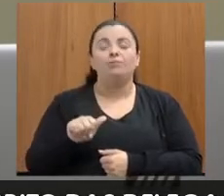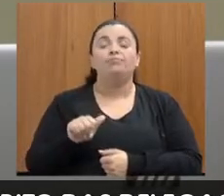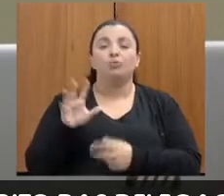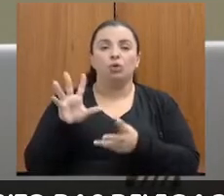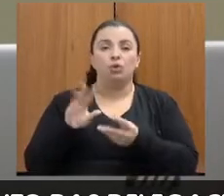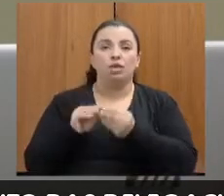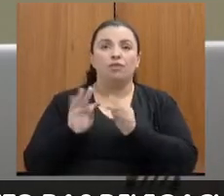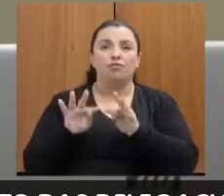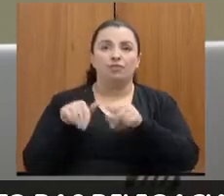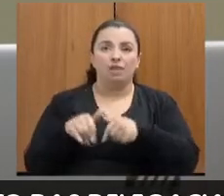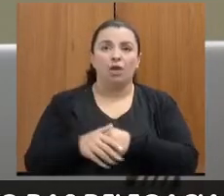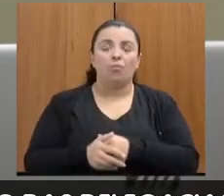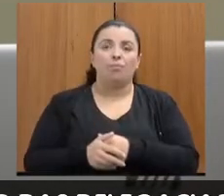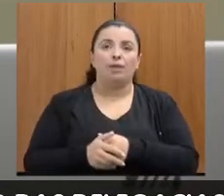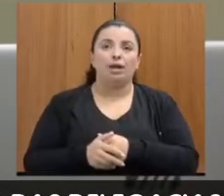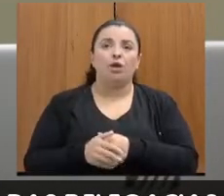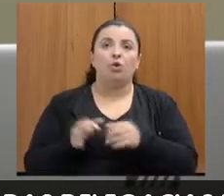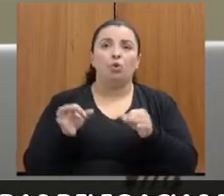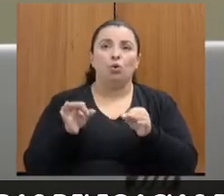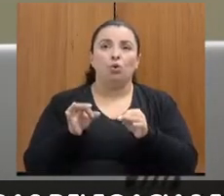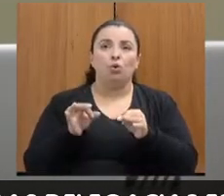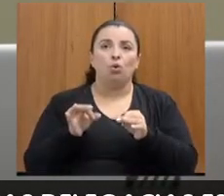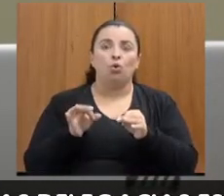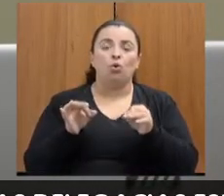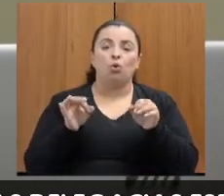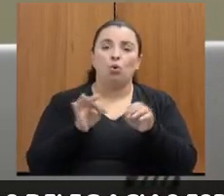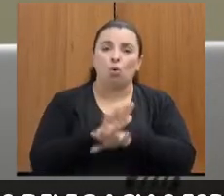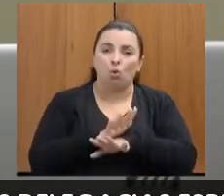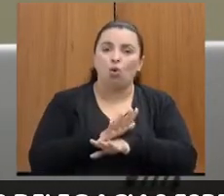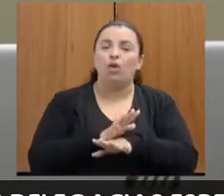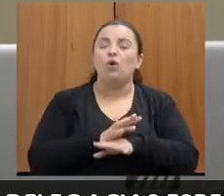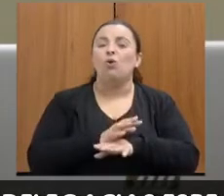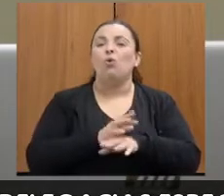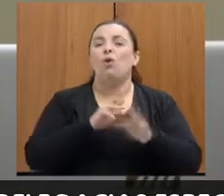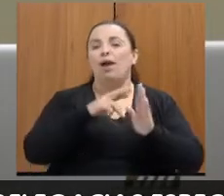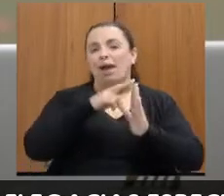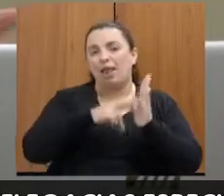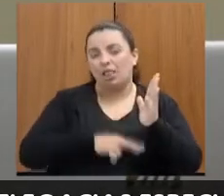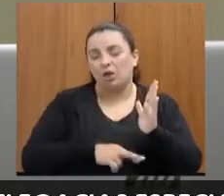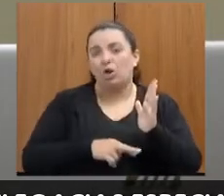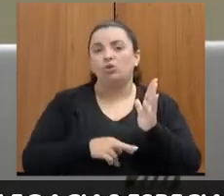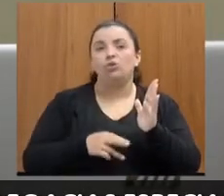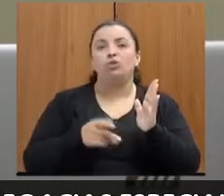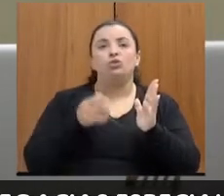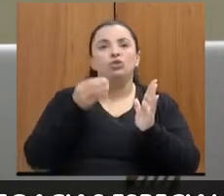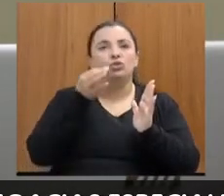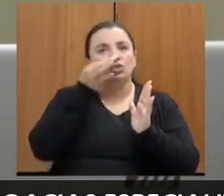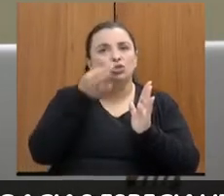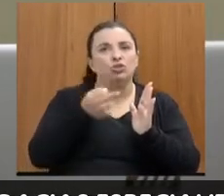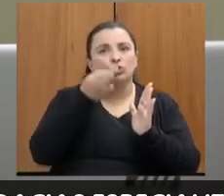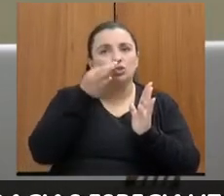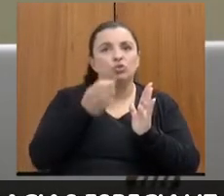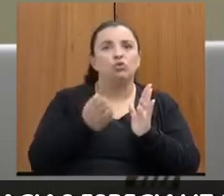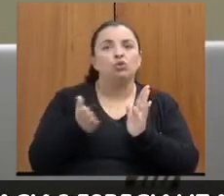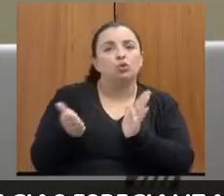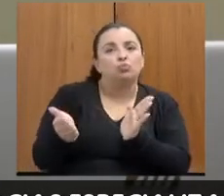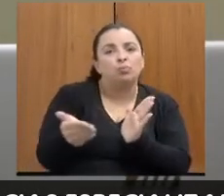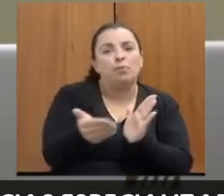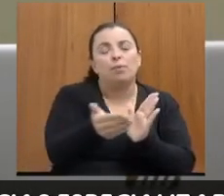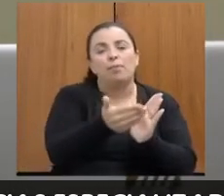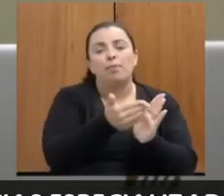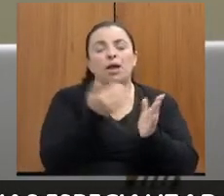Carla, para a gente poder fechar aqui o nosso relatório de escuta e de busca, parece que ela está travada, de busca